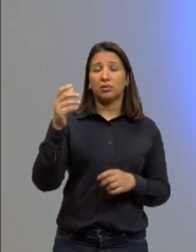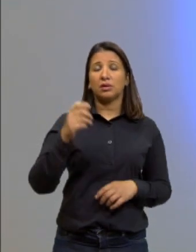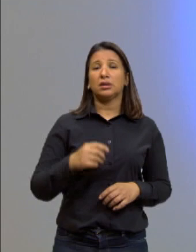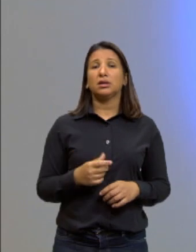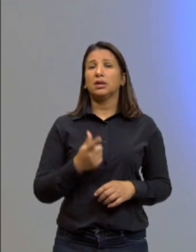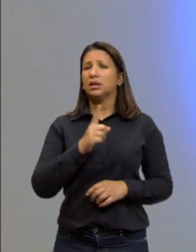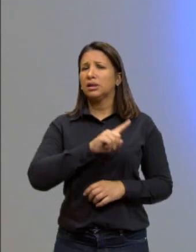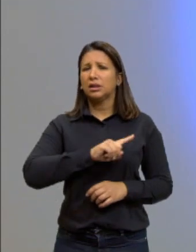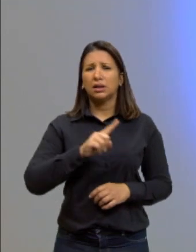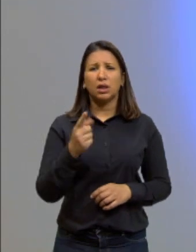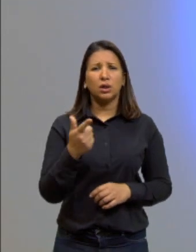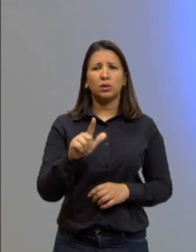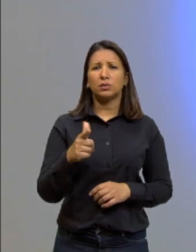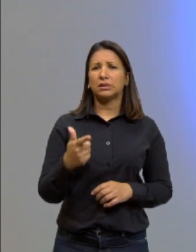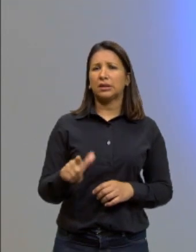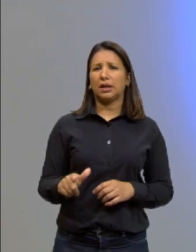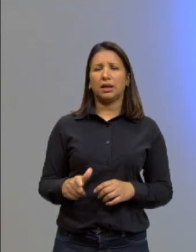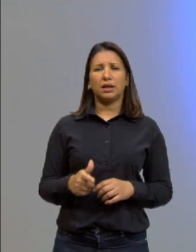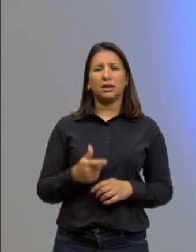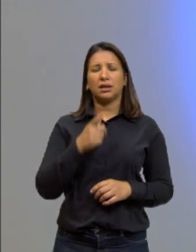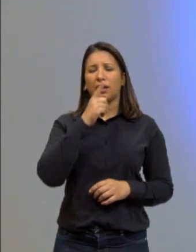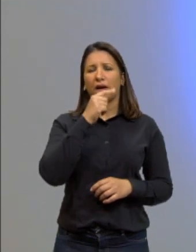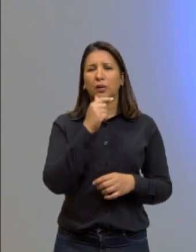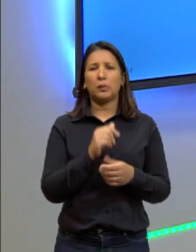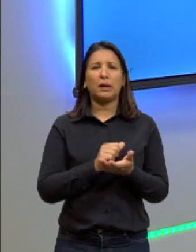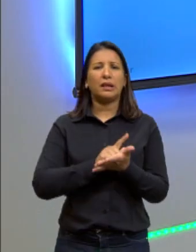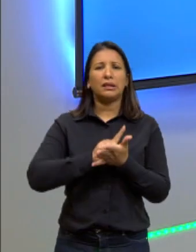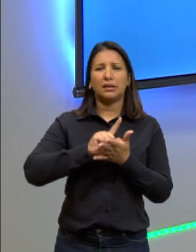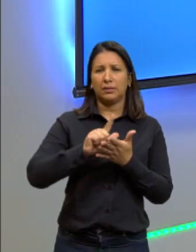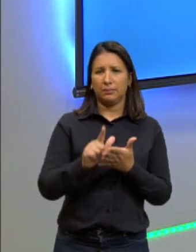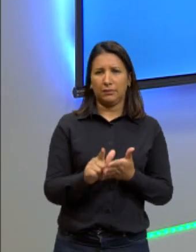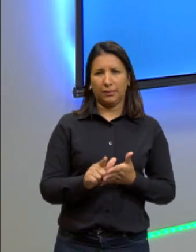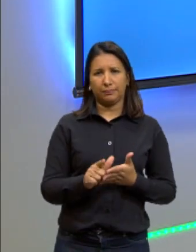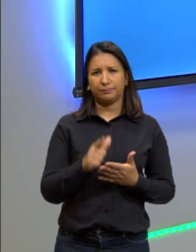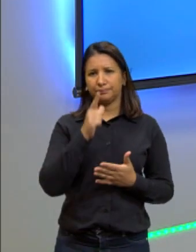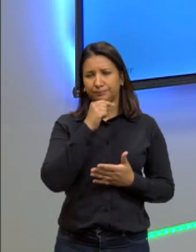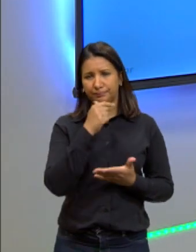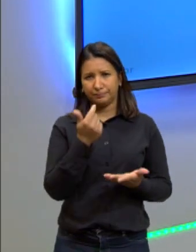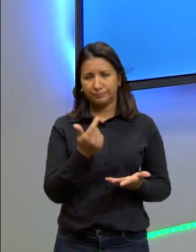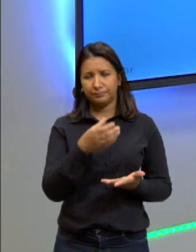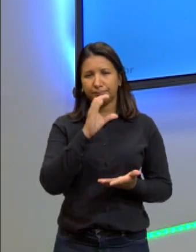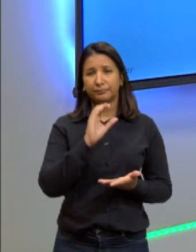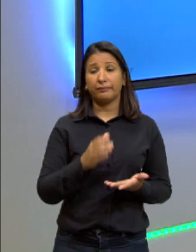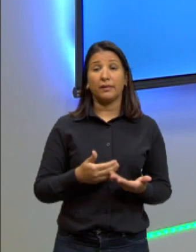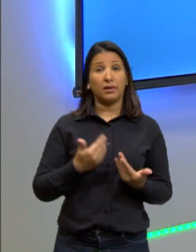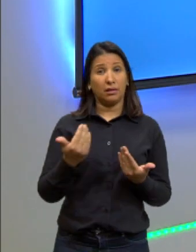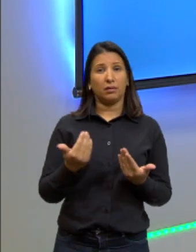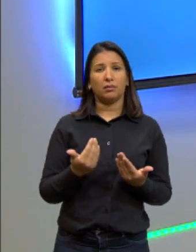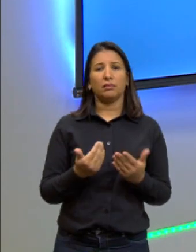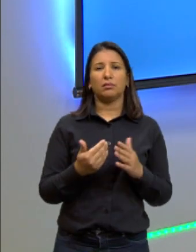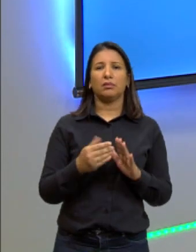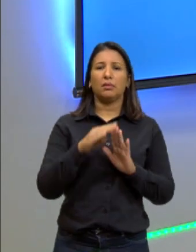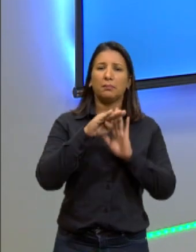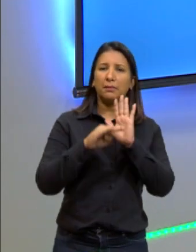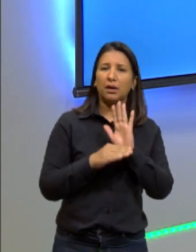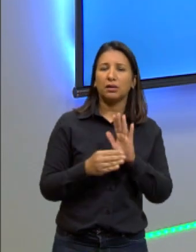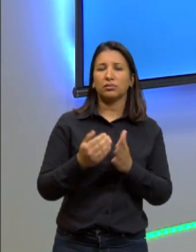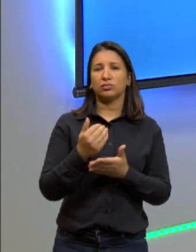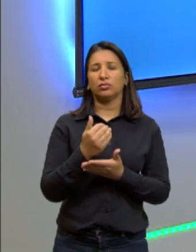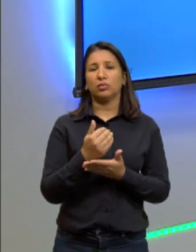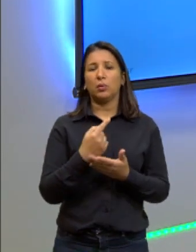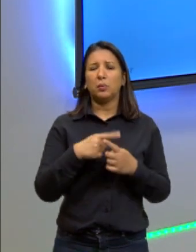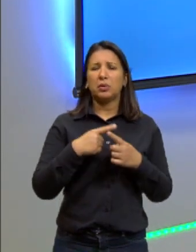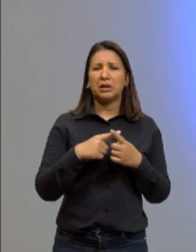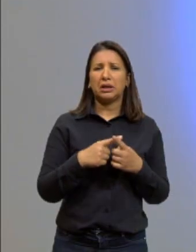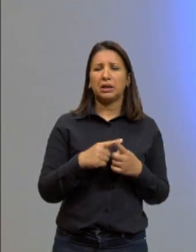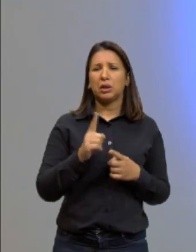não tem água tratada. Isso é um dado baixo. Tu está entendendo? Porque ela está